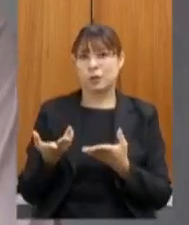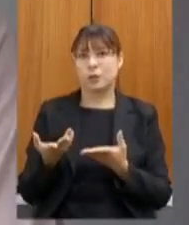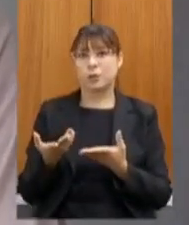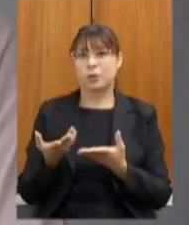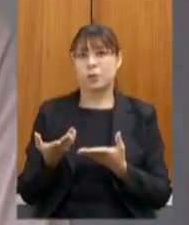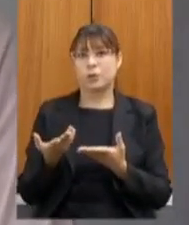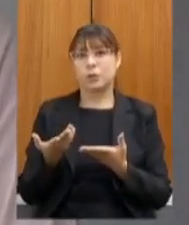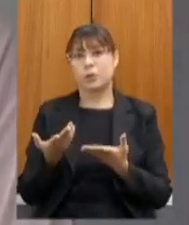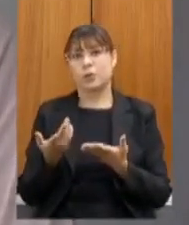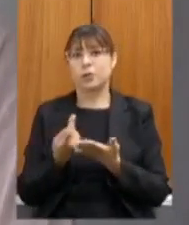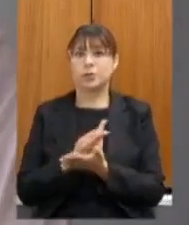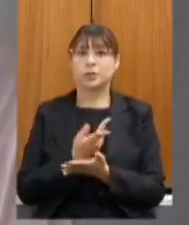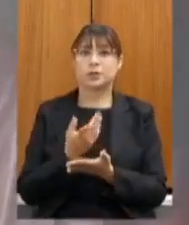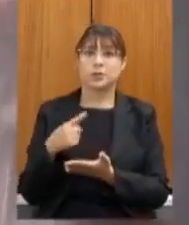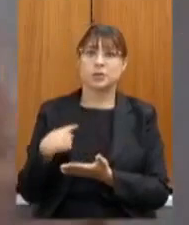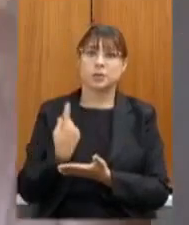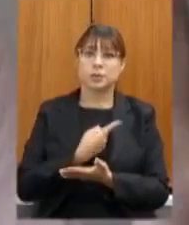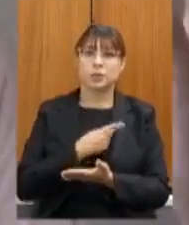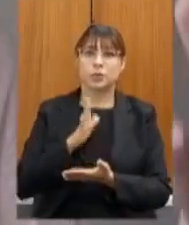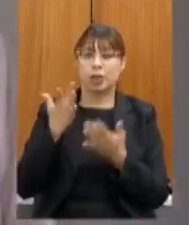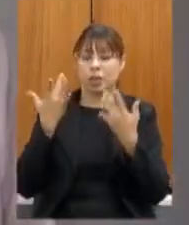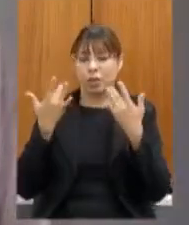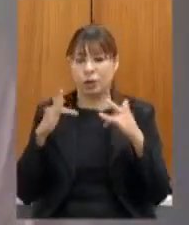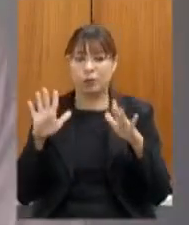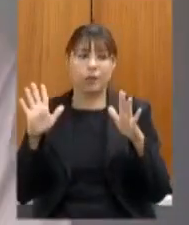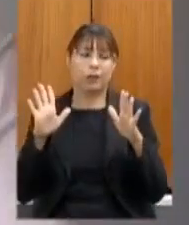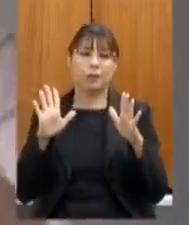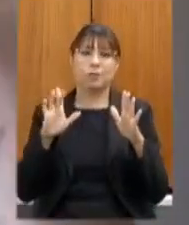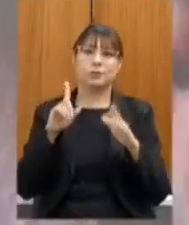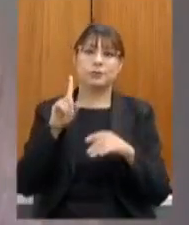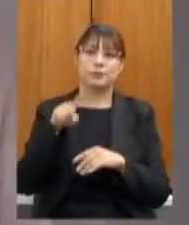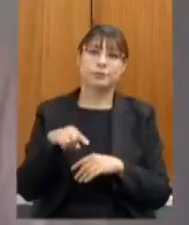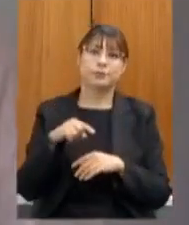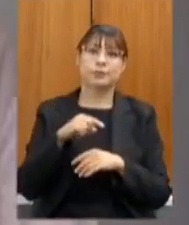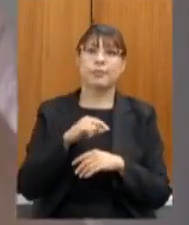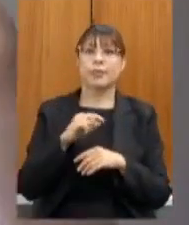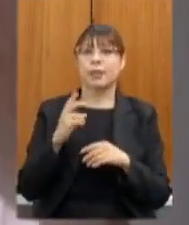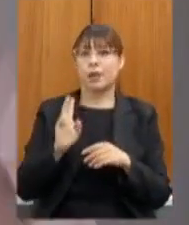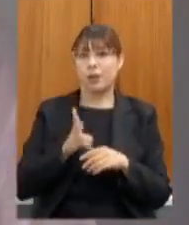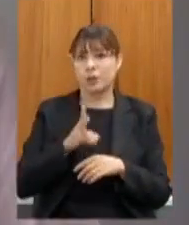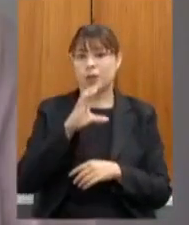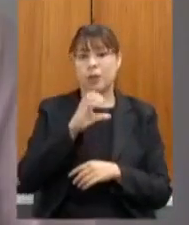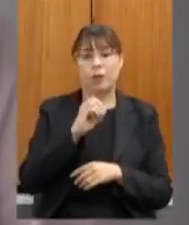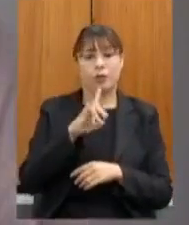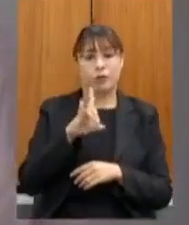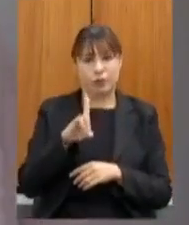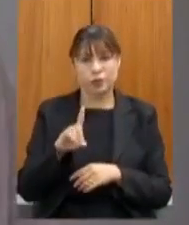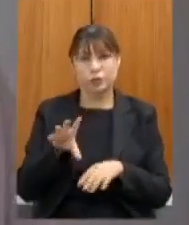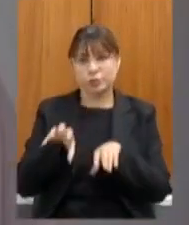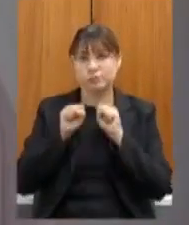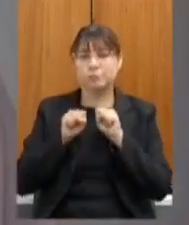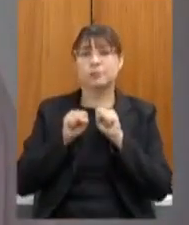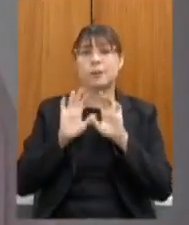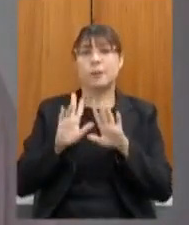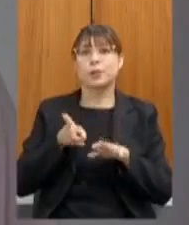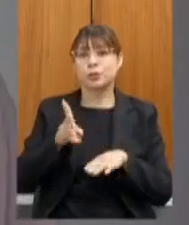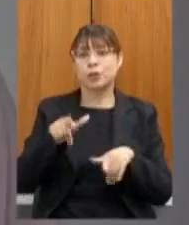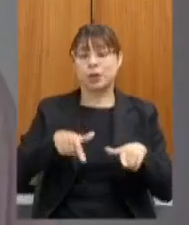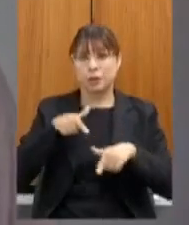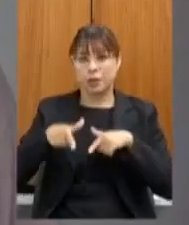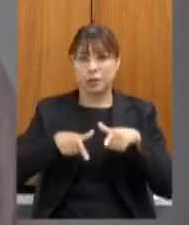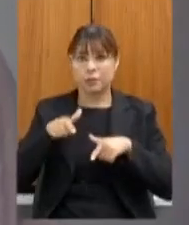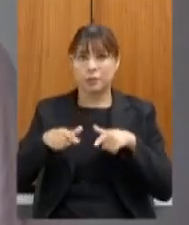acaba que a gente faz naturalmente que mesmo com o Covid a gente segue trabalhando porque a gente